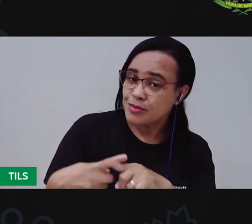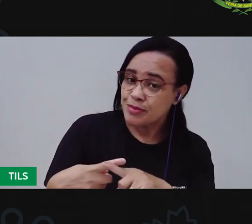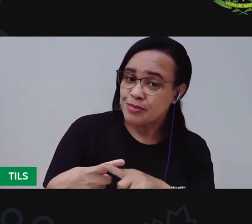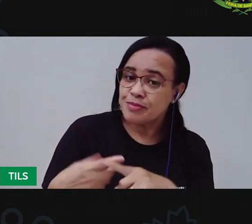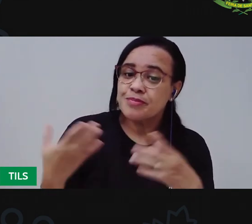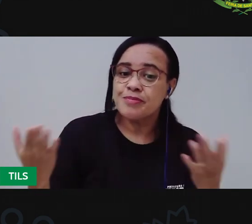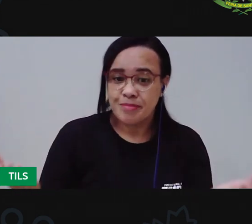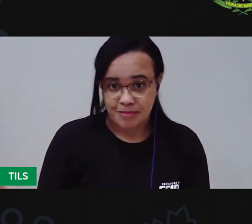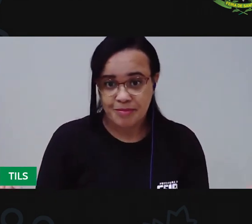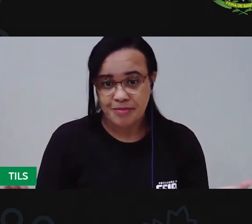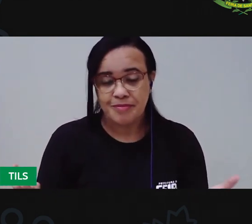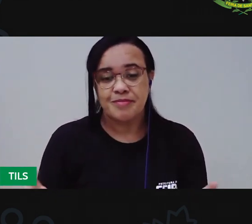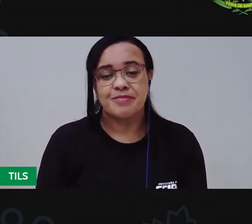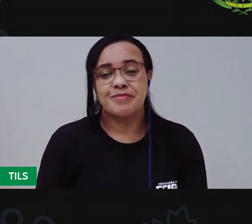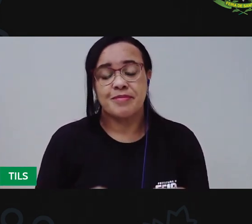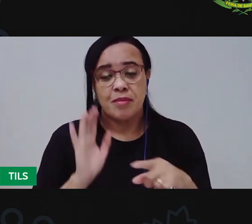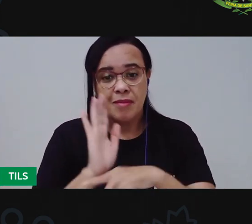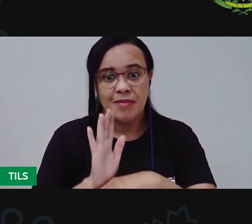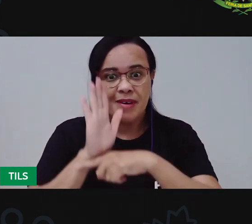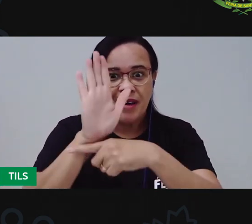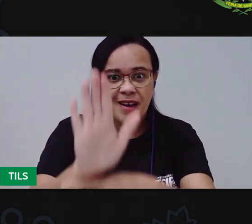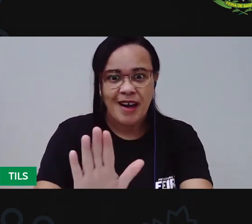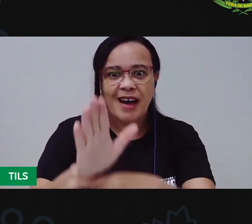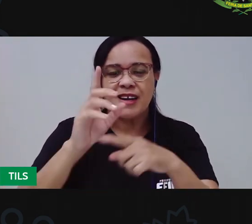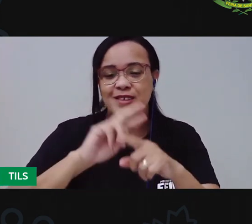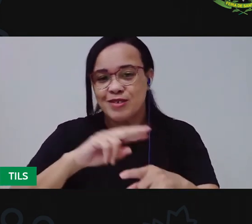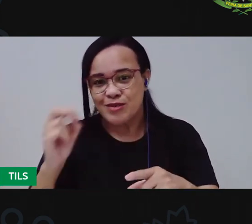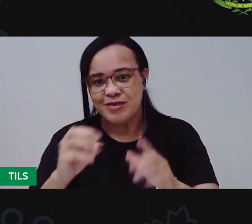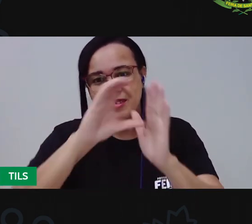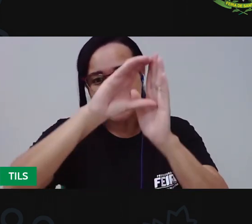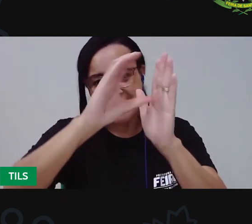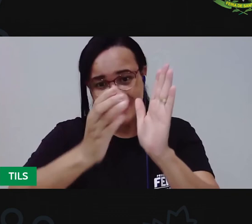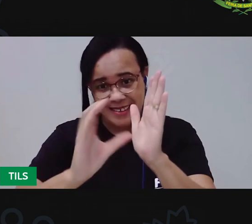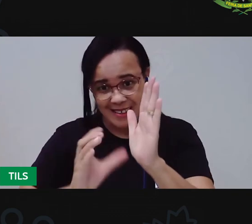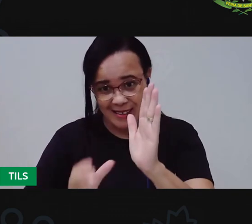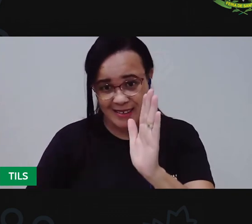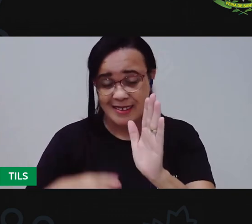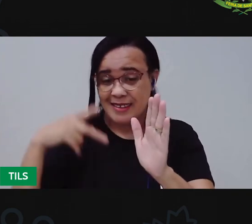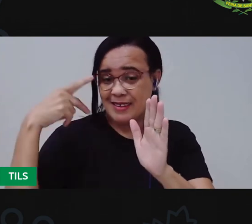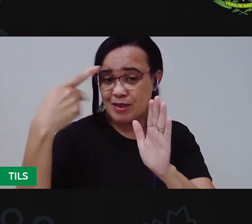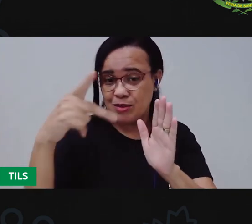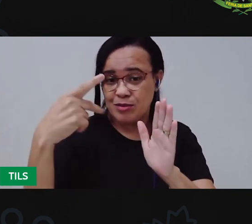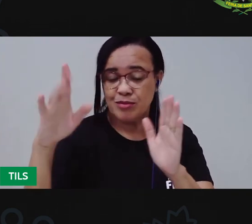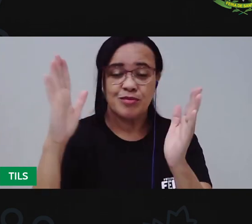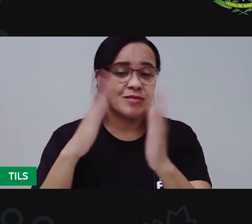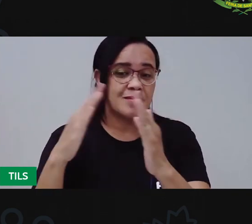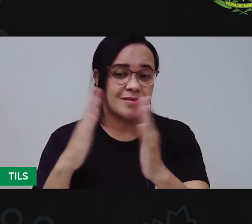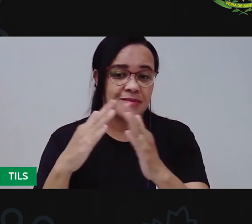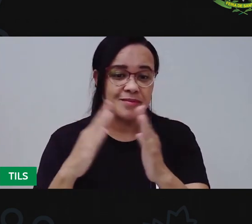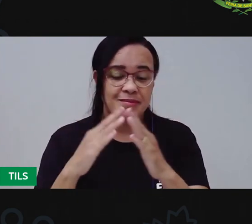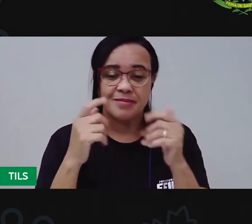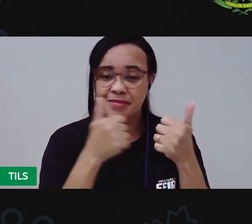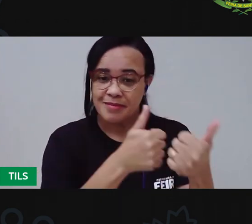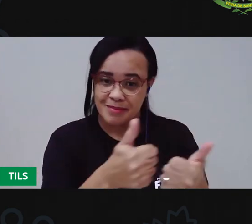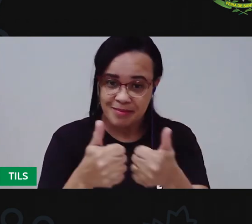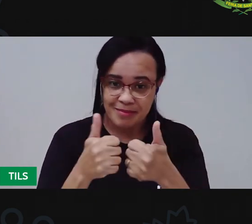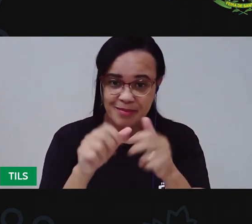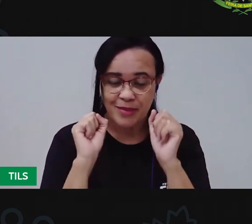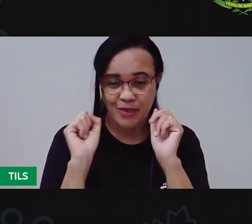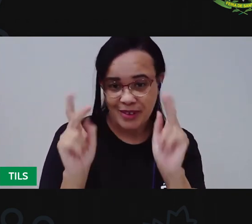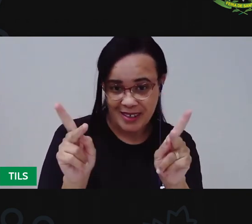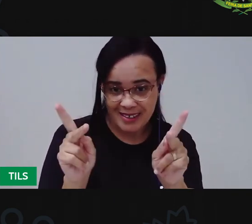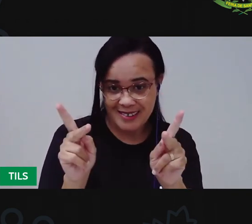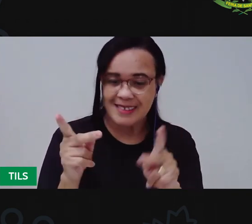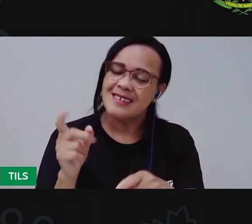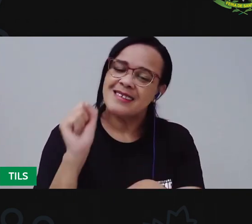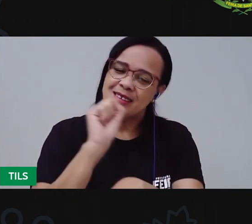Porque isso aí é que vai caracterizar a sua moradia, tá bom? Espero que você